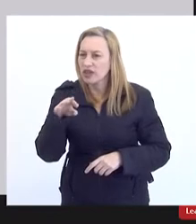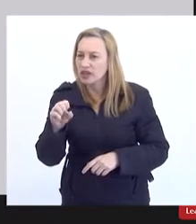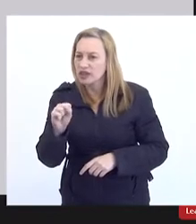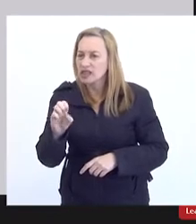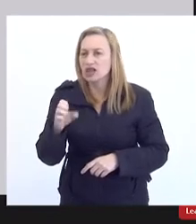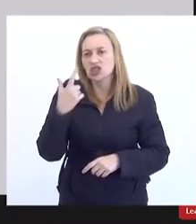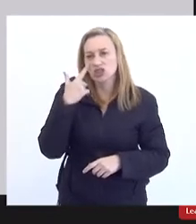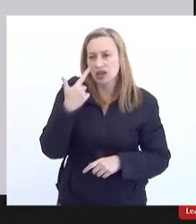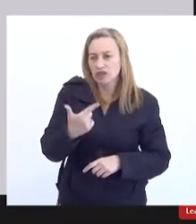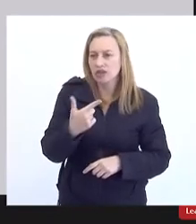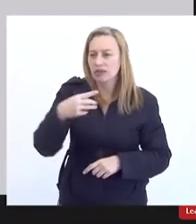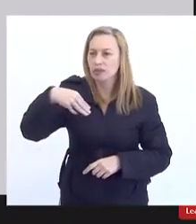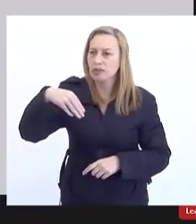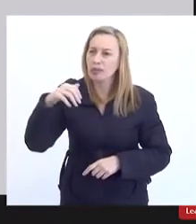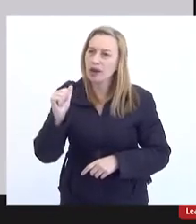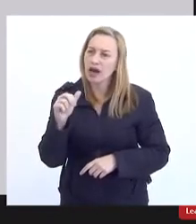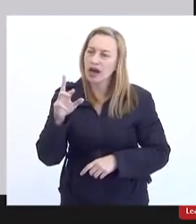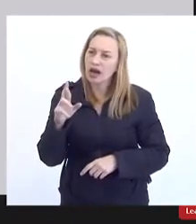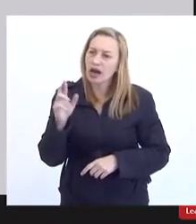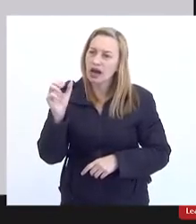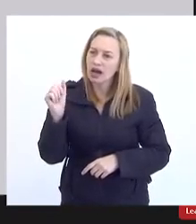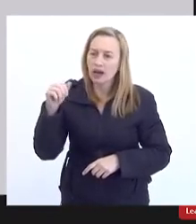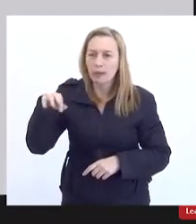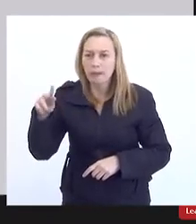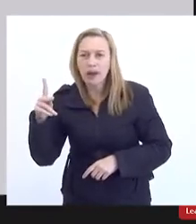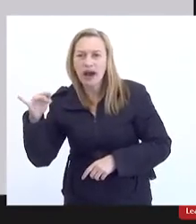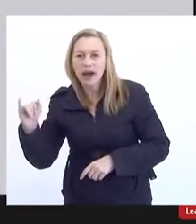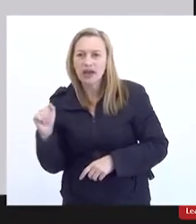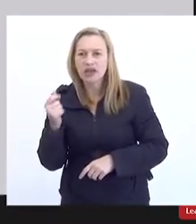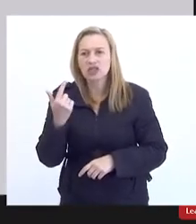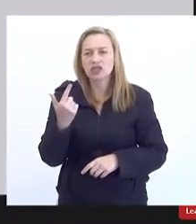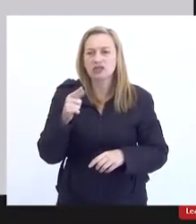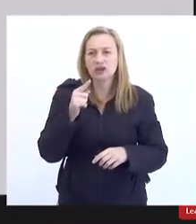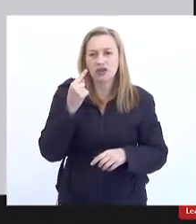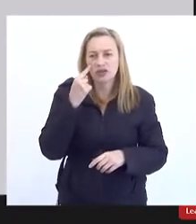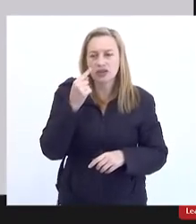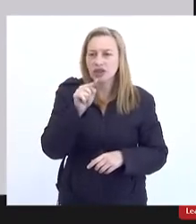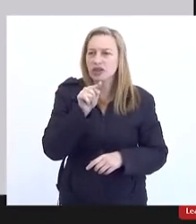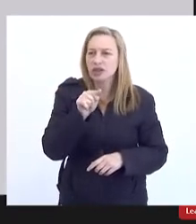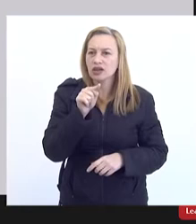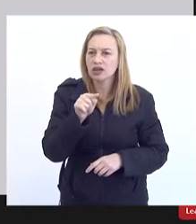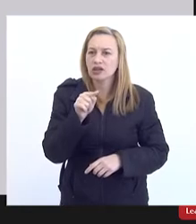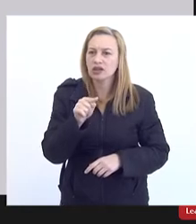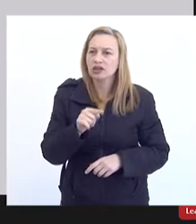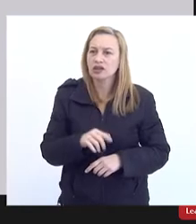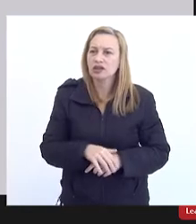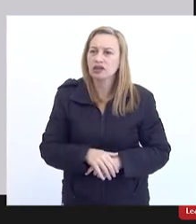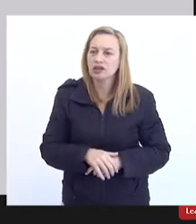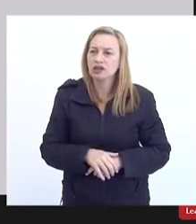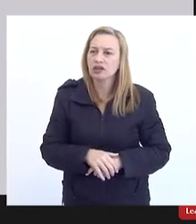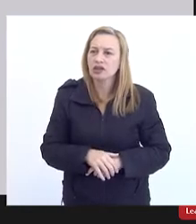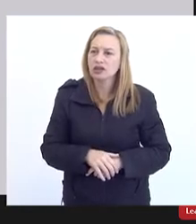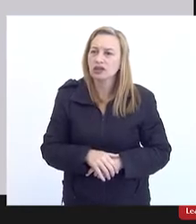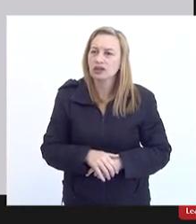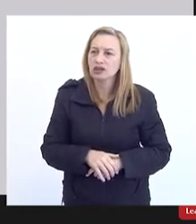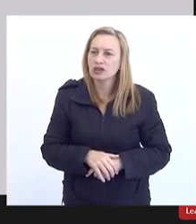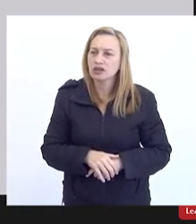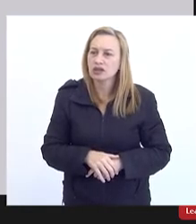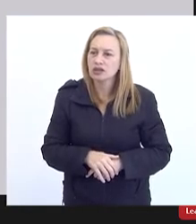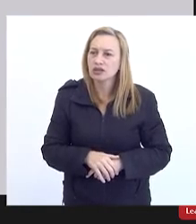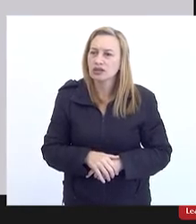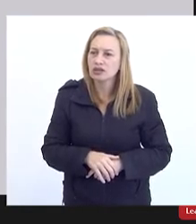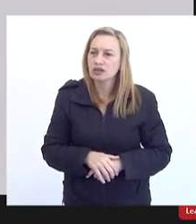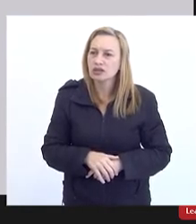Marambaia. Se a gente vai clicando... É porque essa barra está aqui em cima. Pronto! Se a gente vai clicando nos